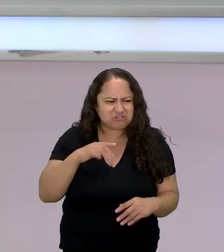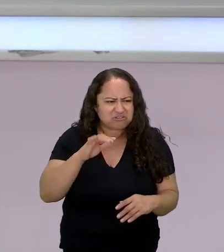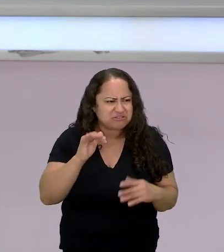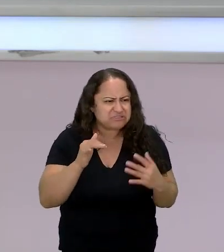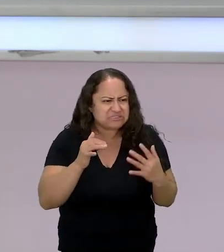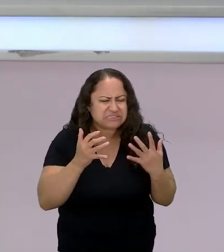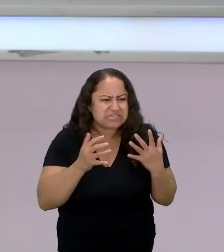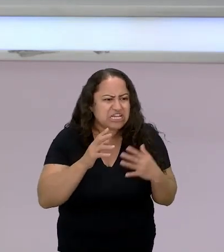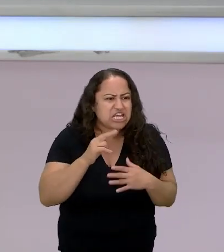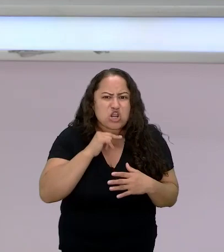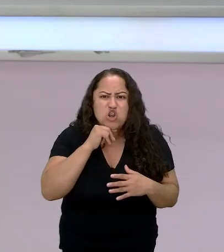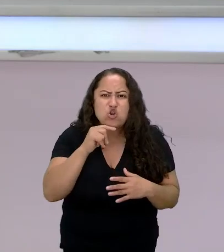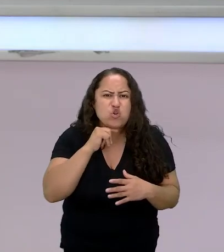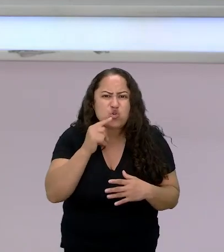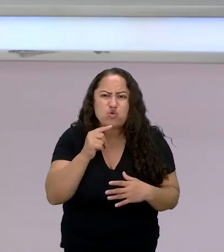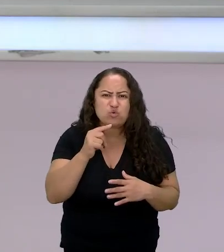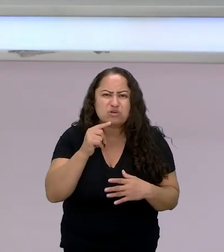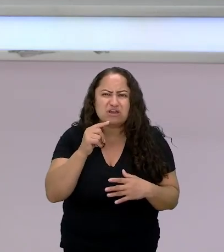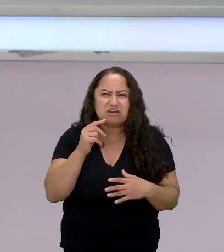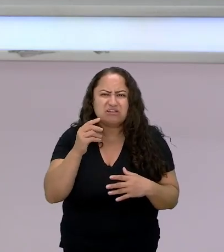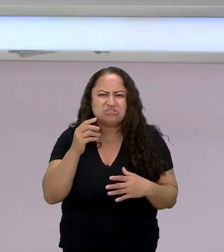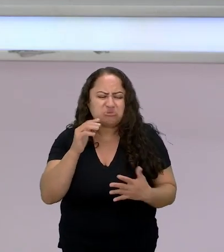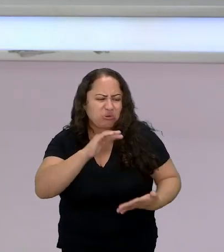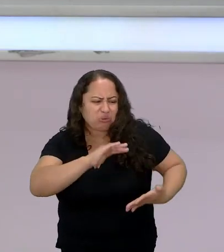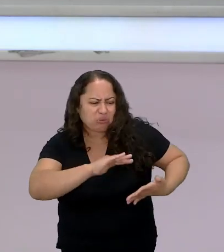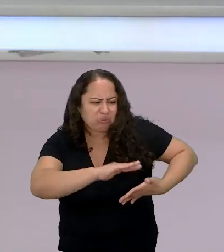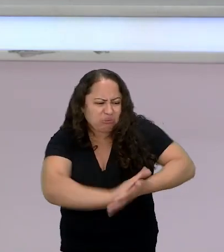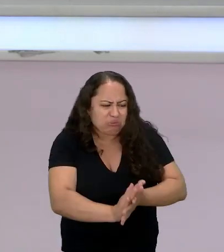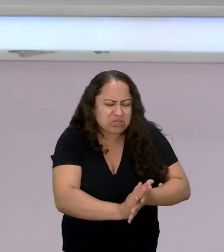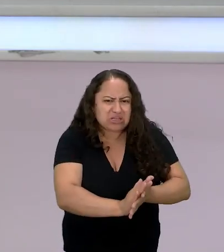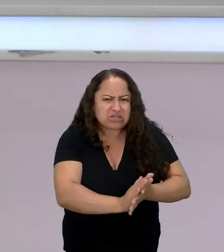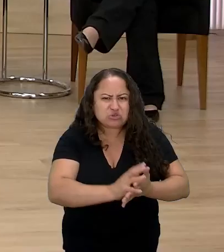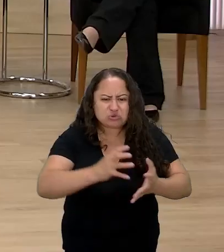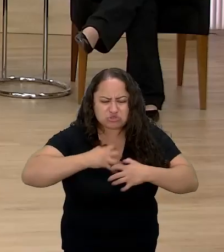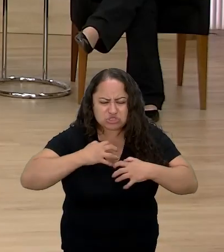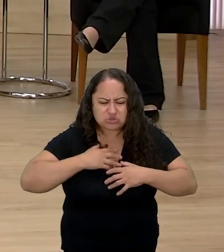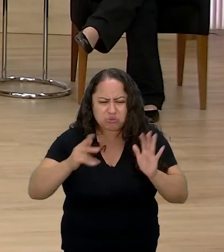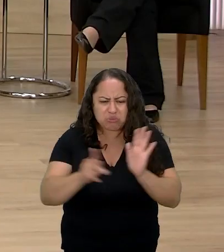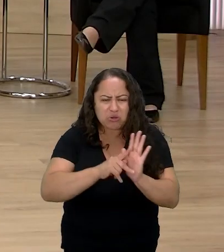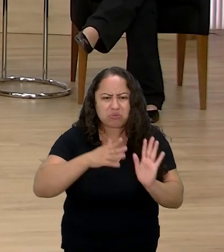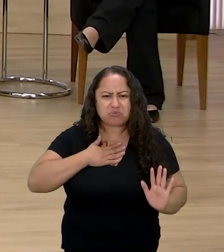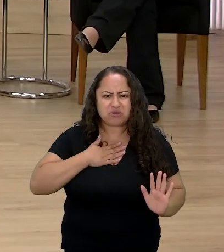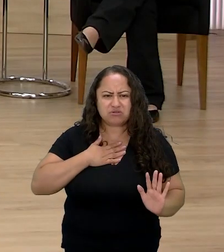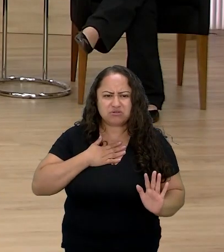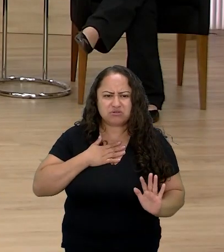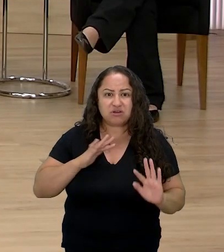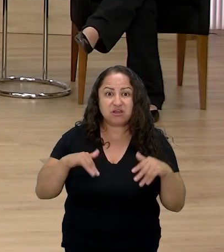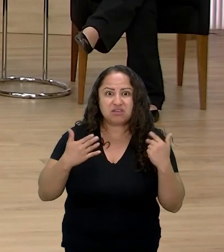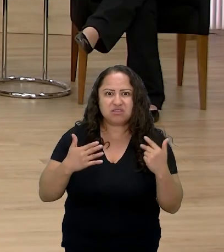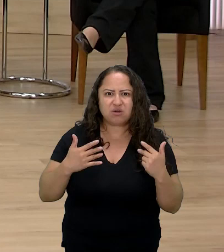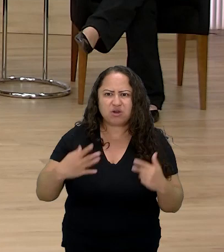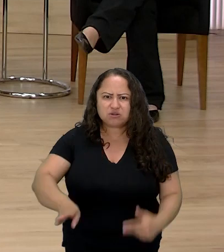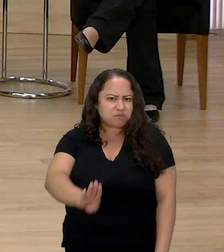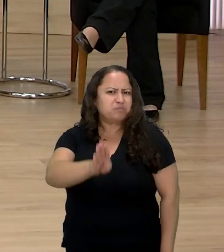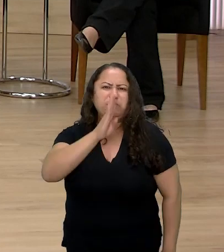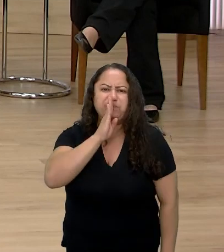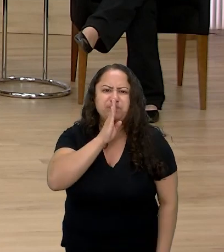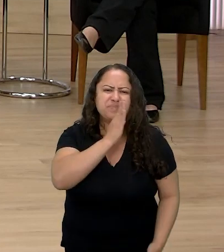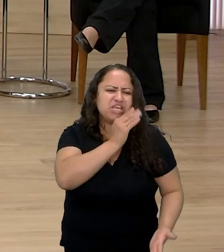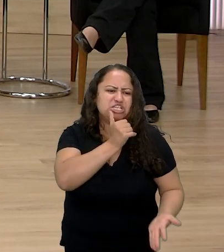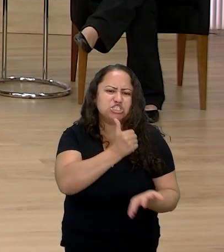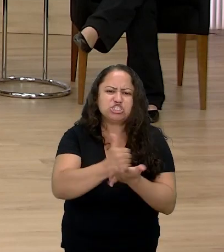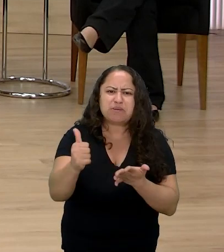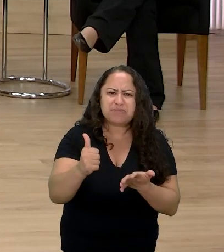daquele jeito me humilhando daquele jeito então ela não ela não se cala né é um